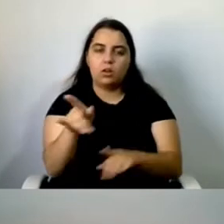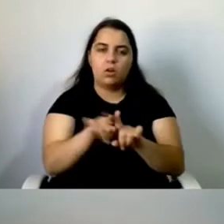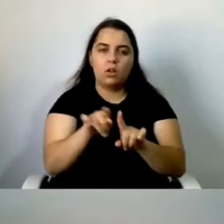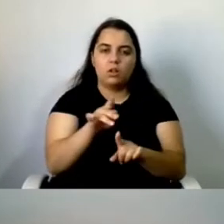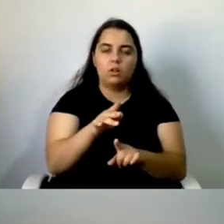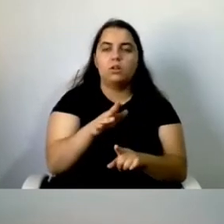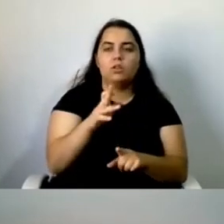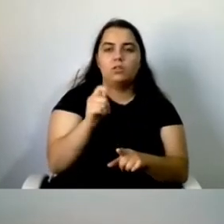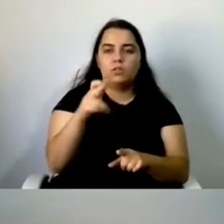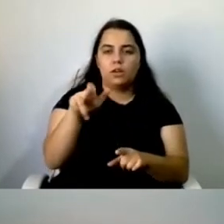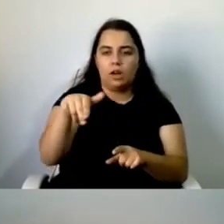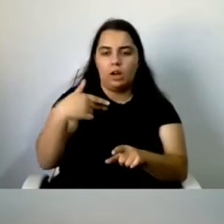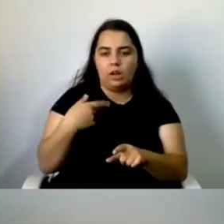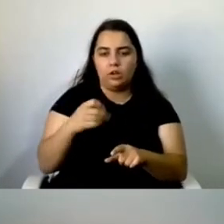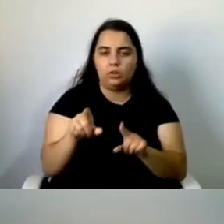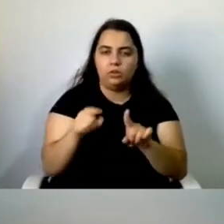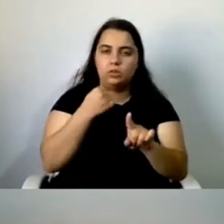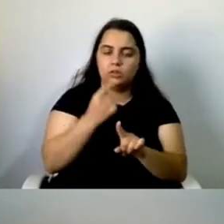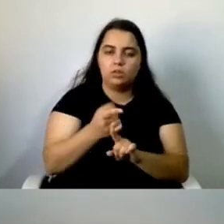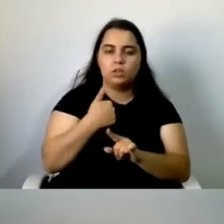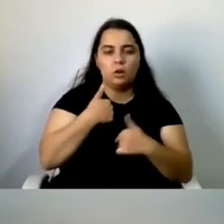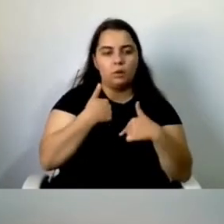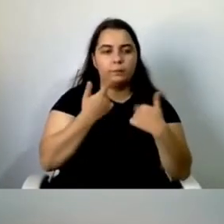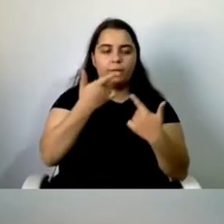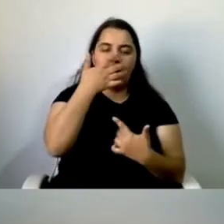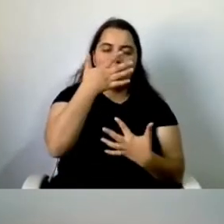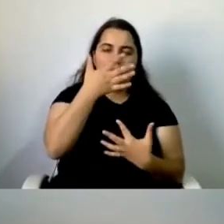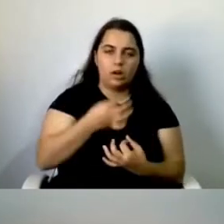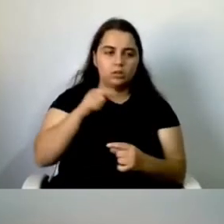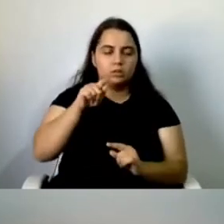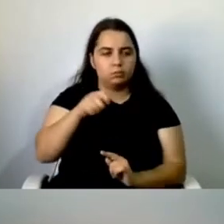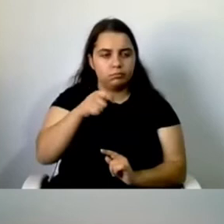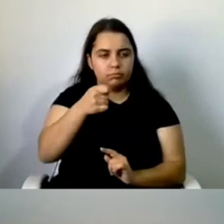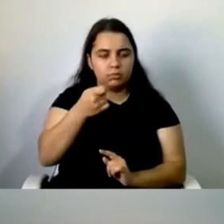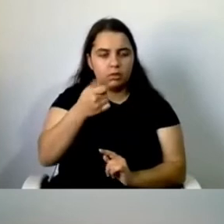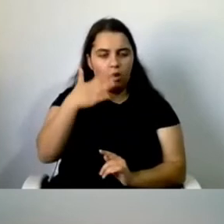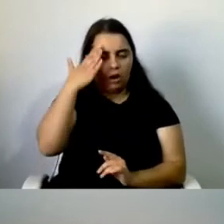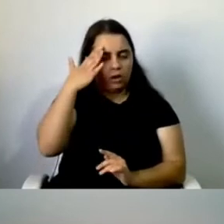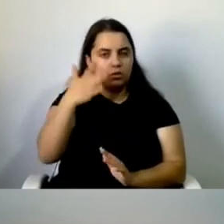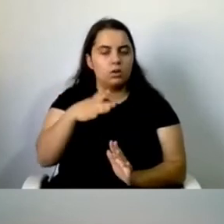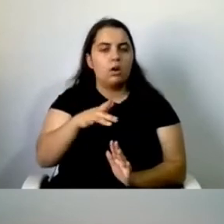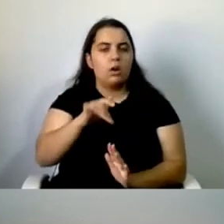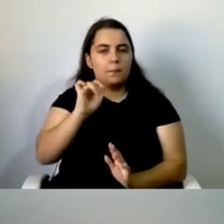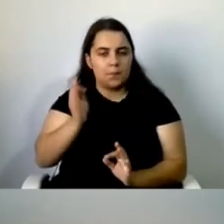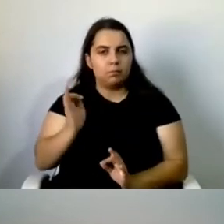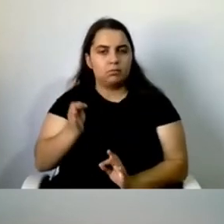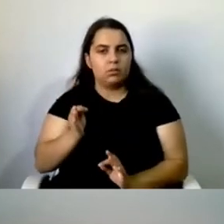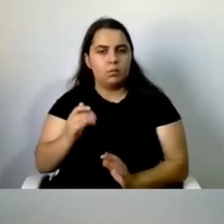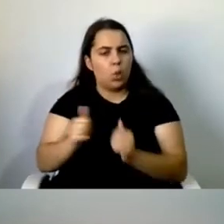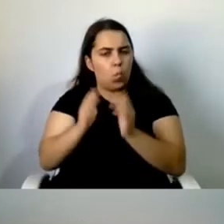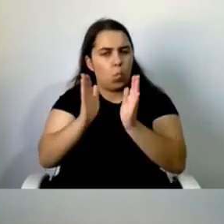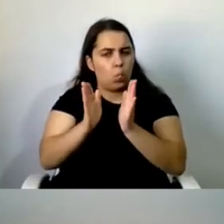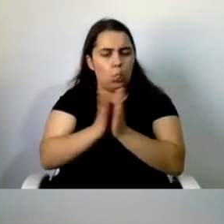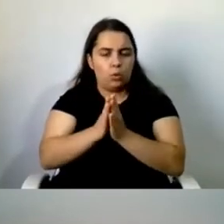mas eu acredito e sou persistente que valeu a pena todas as gerações que foram,